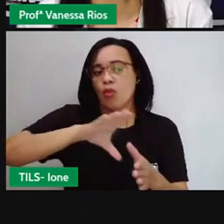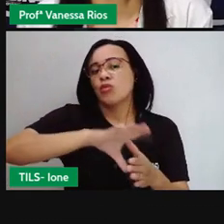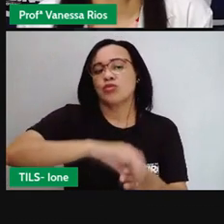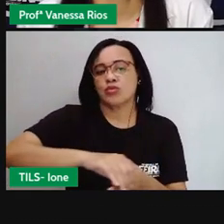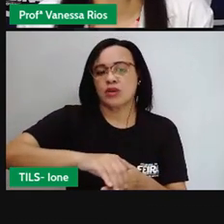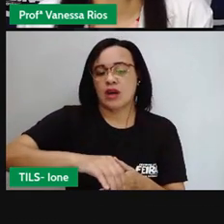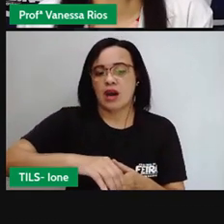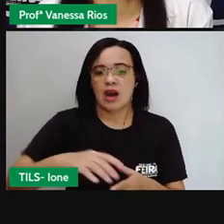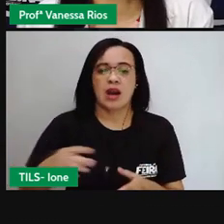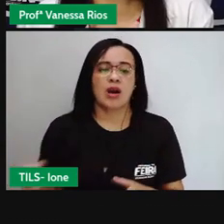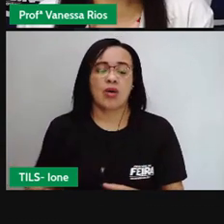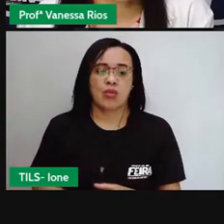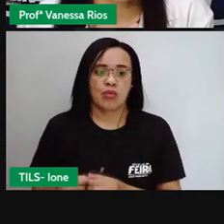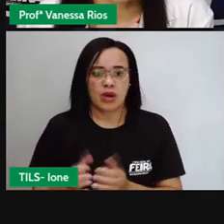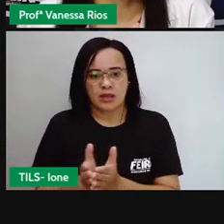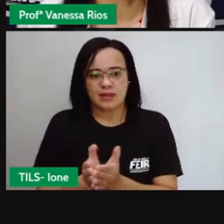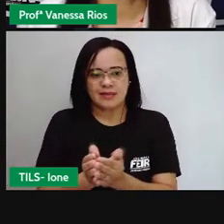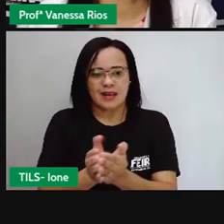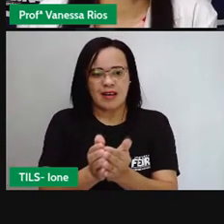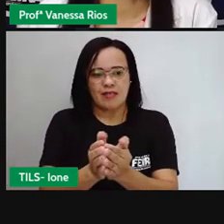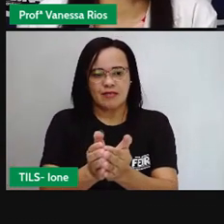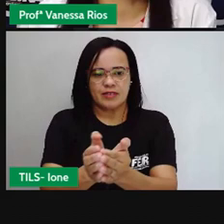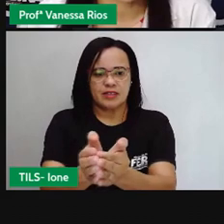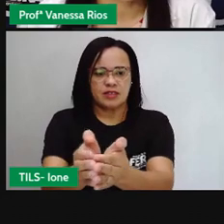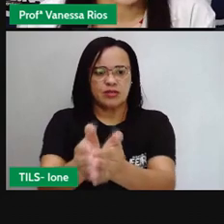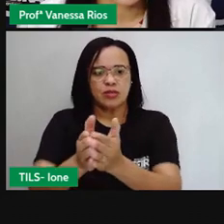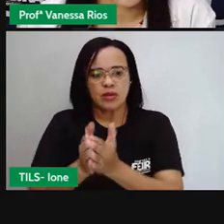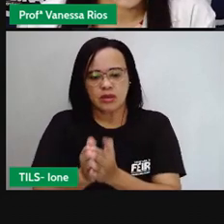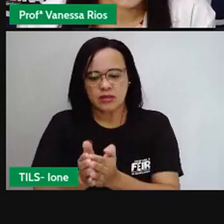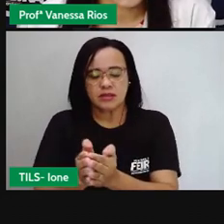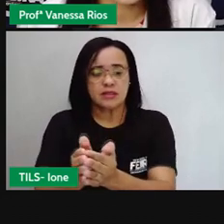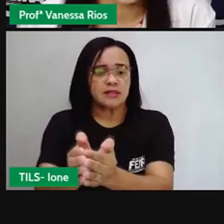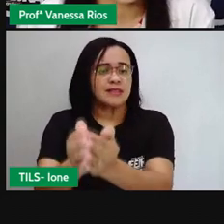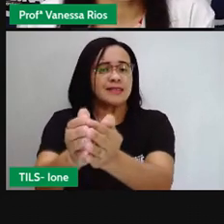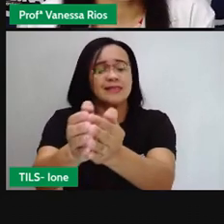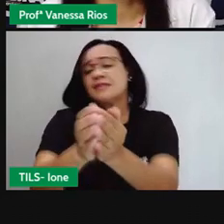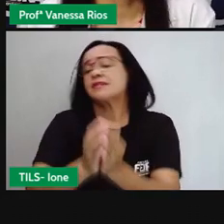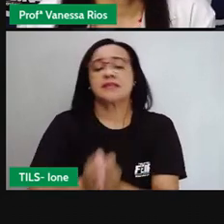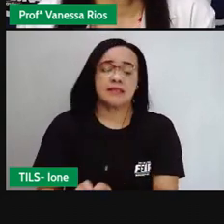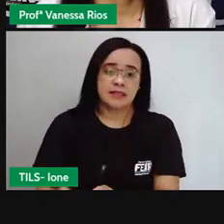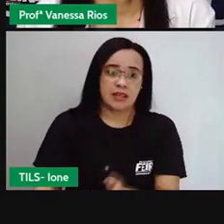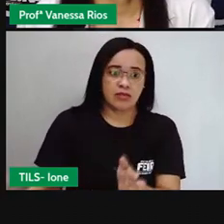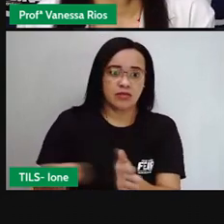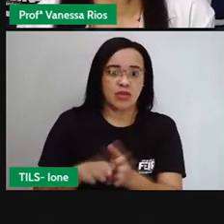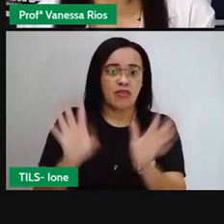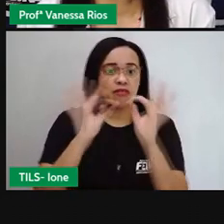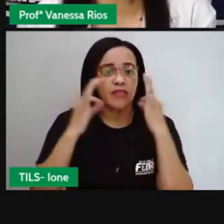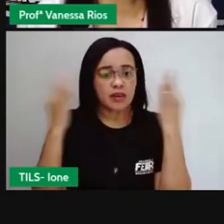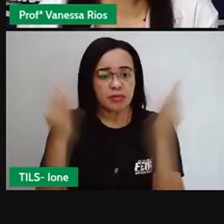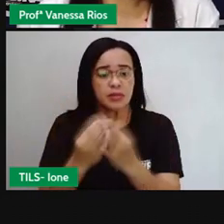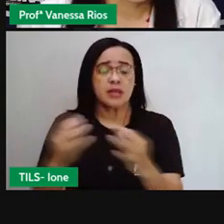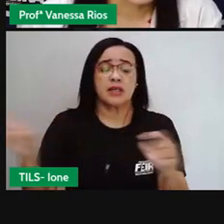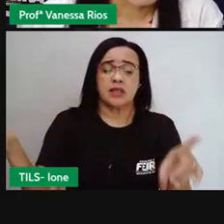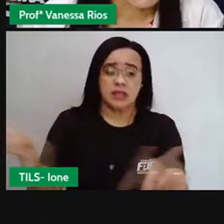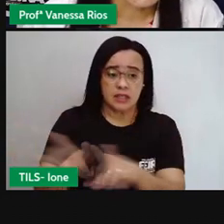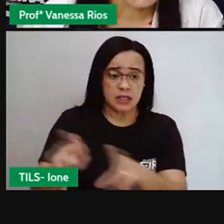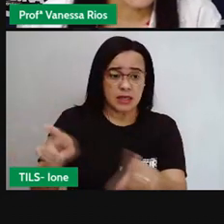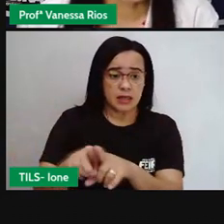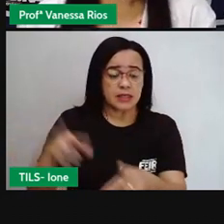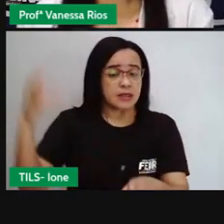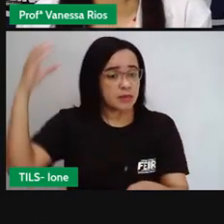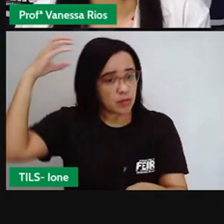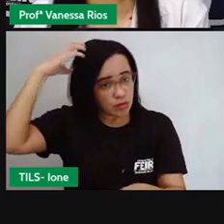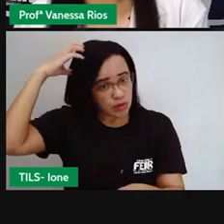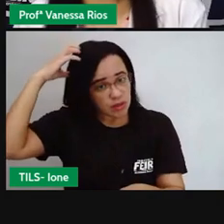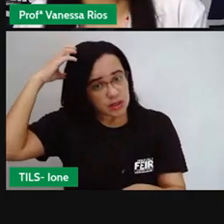Trazendo não só a família real, como outras pessoas aí da corte portuguesa. Uma parte aportou em Salvador,